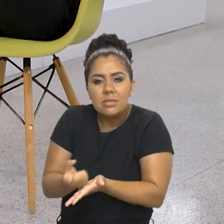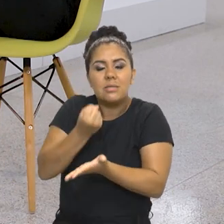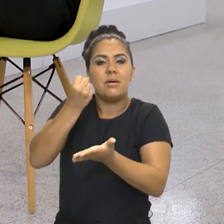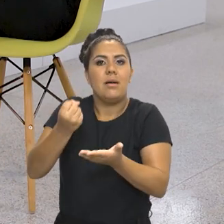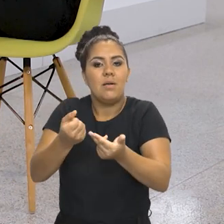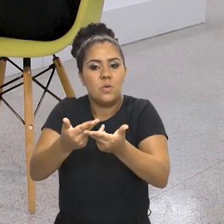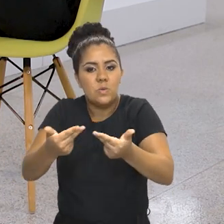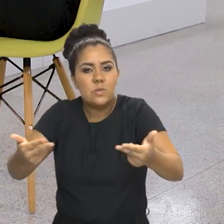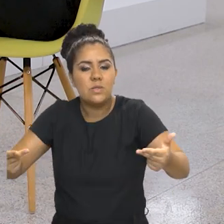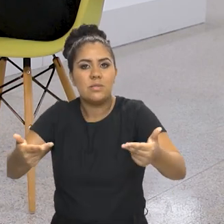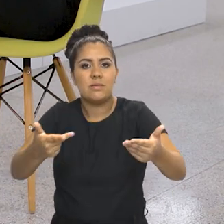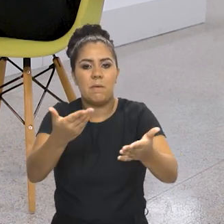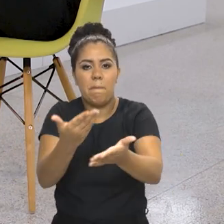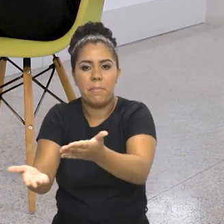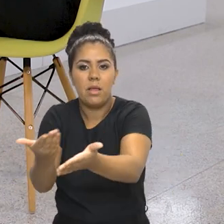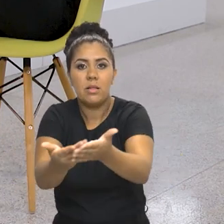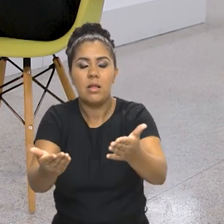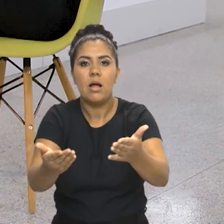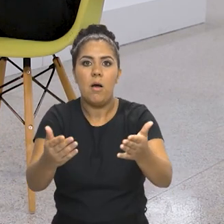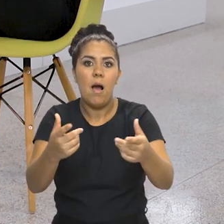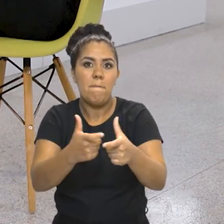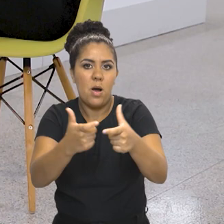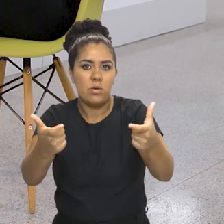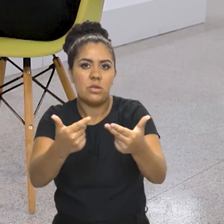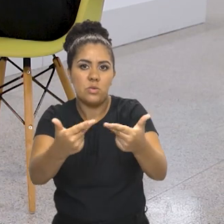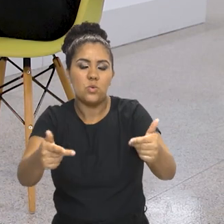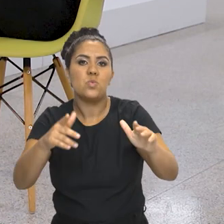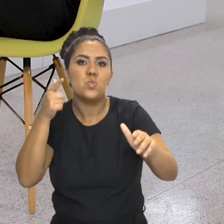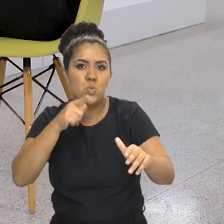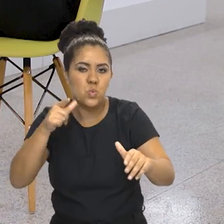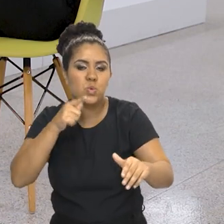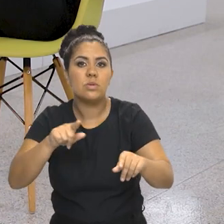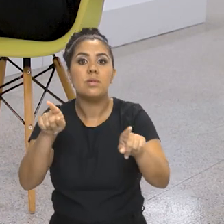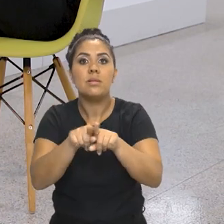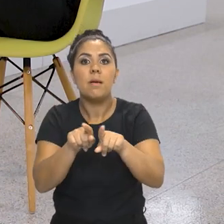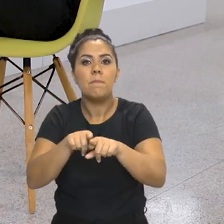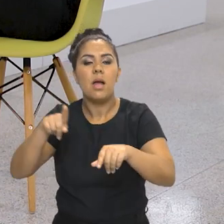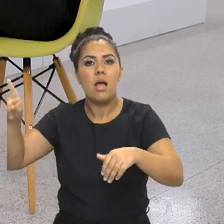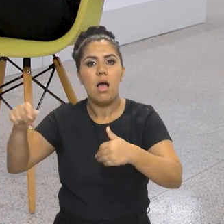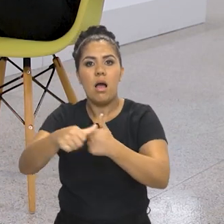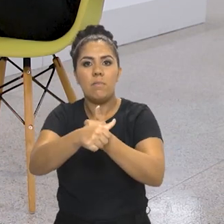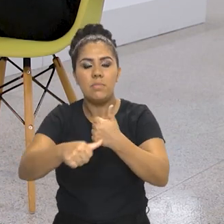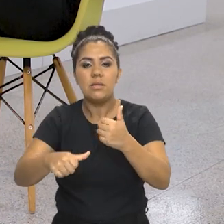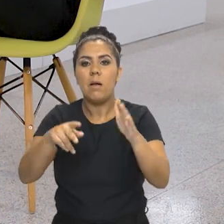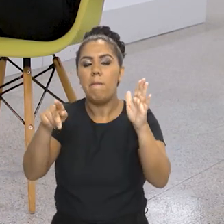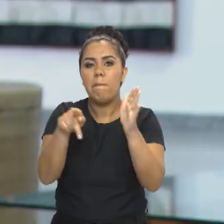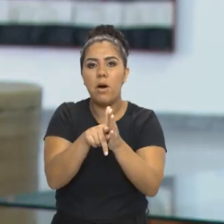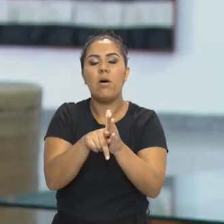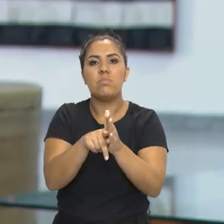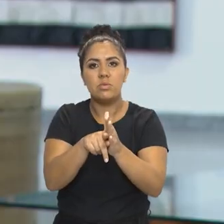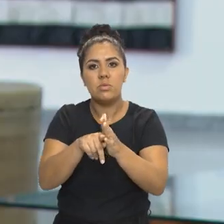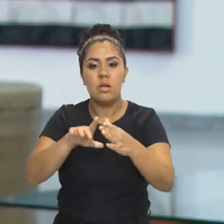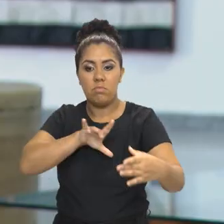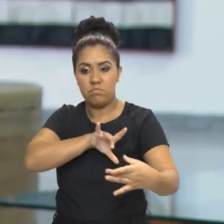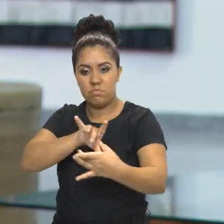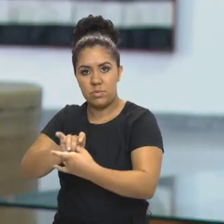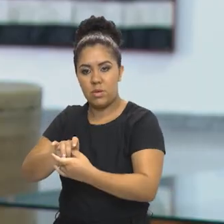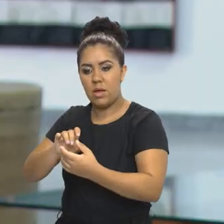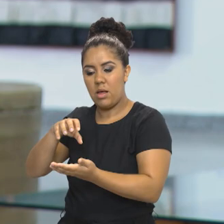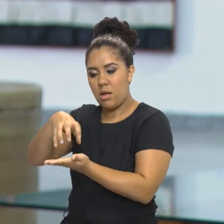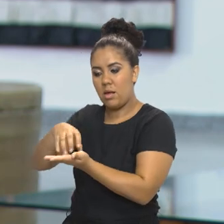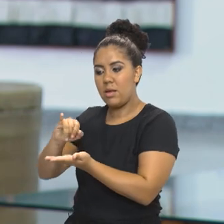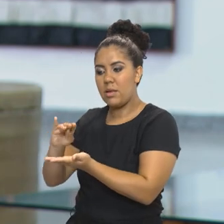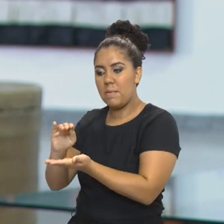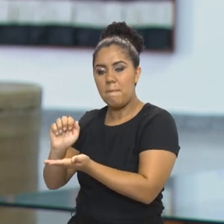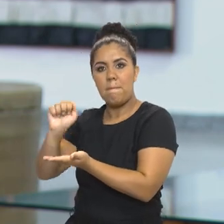acervo perdido. Uma boa parte já foi restaurada. A presidência da República, junto com o IFAM e o Ibran, vão estar trabalhando